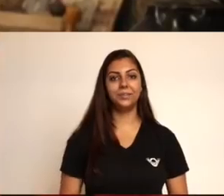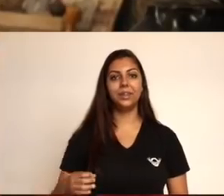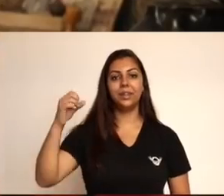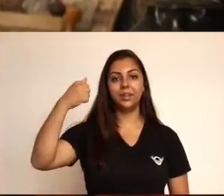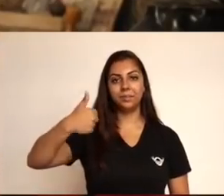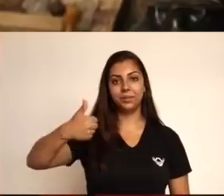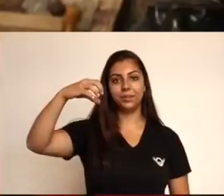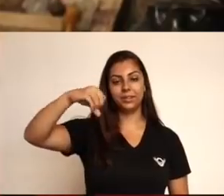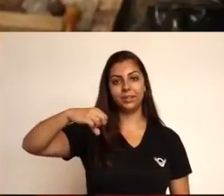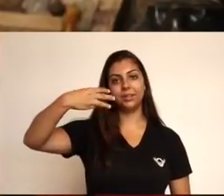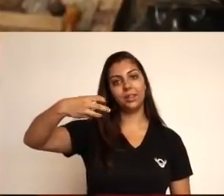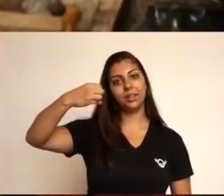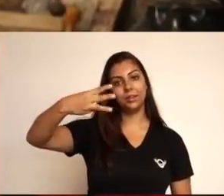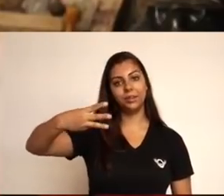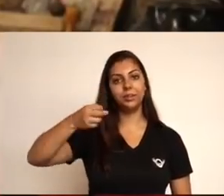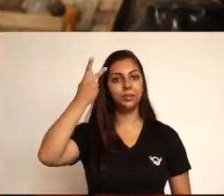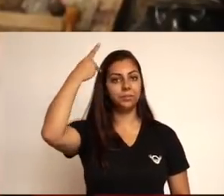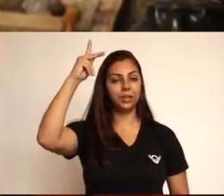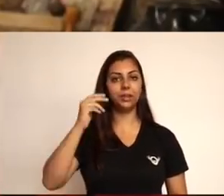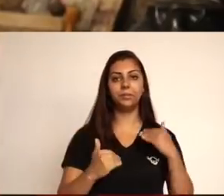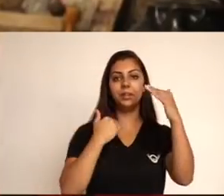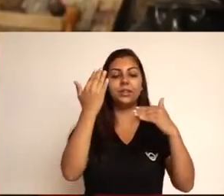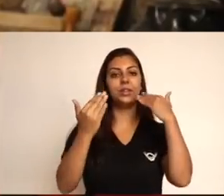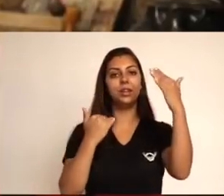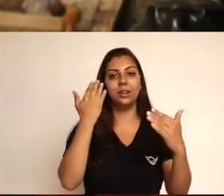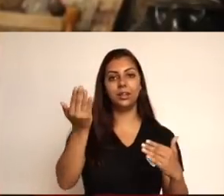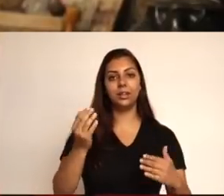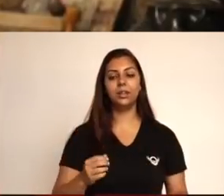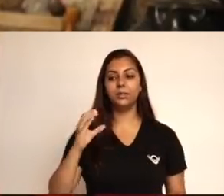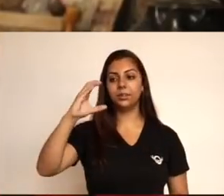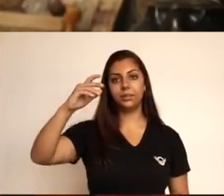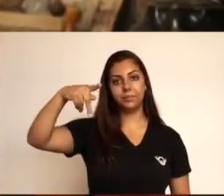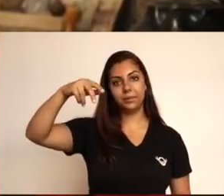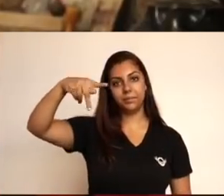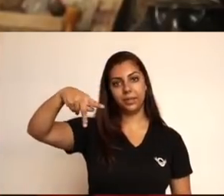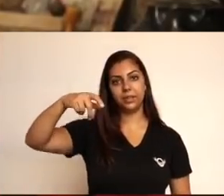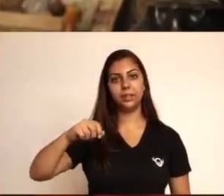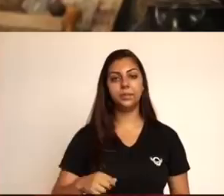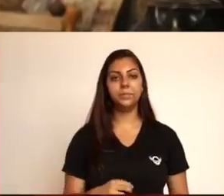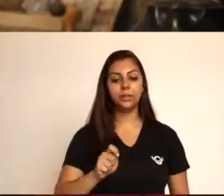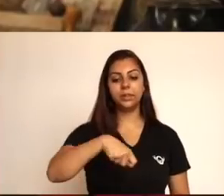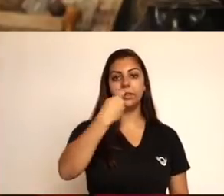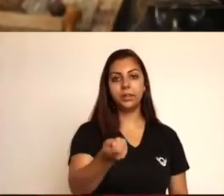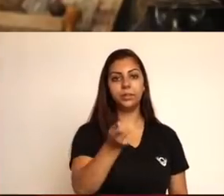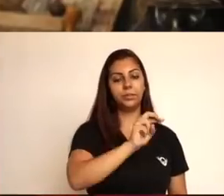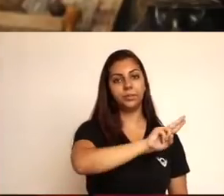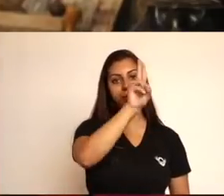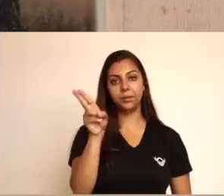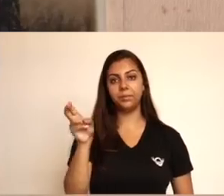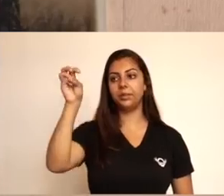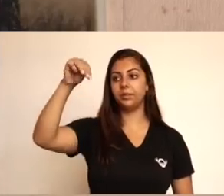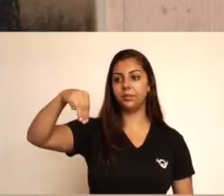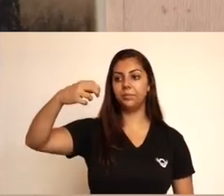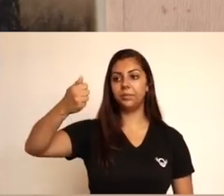Em 1938, para homenageá-la, o CPT sugeriu o nome Matilde Vieira para o prédio escolar mais antigo da nossa cidade.